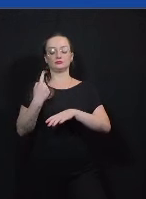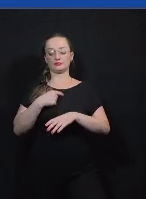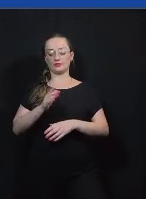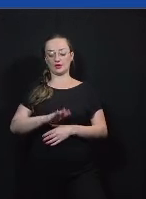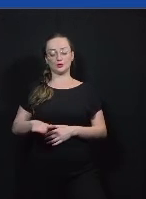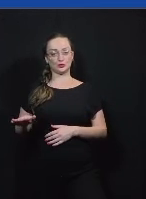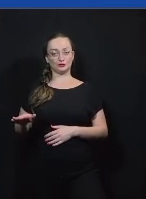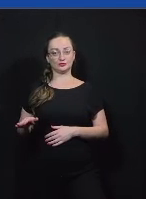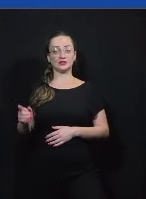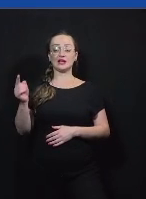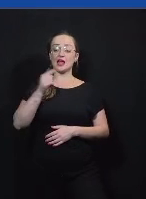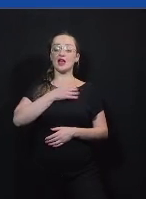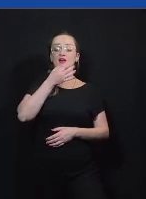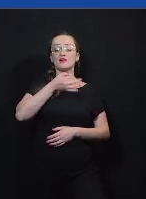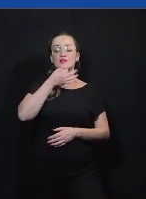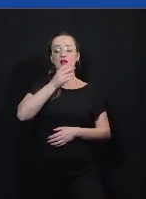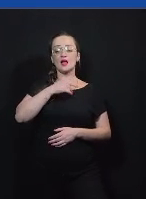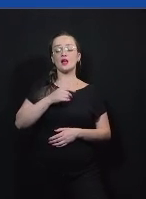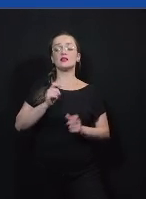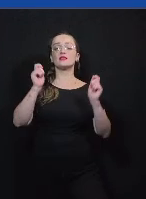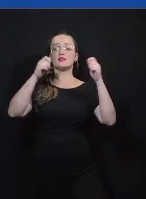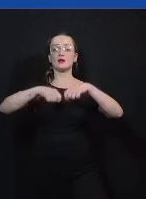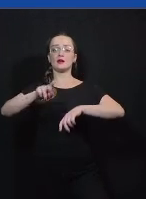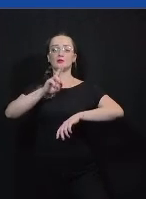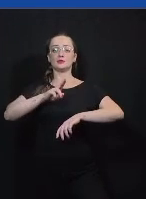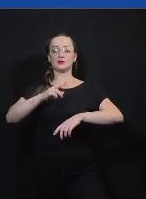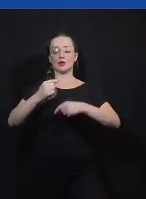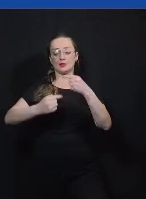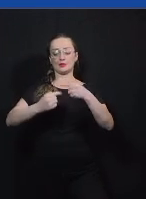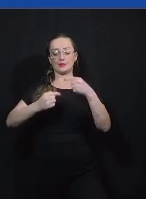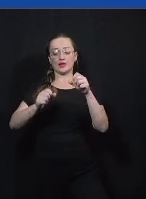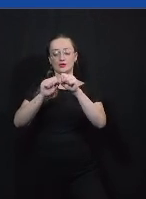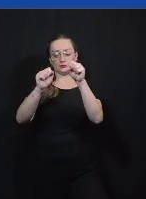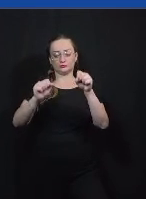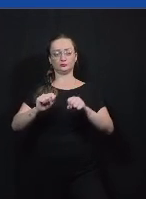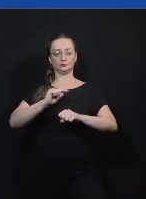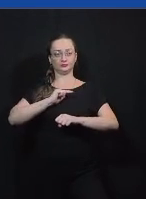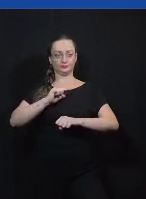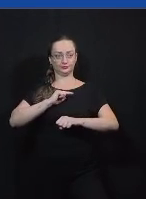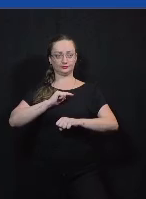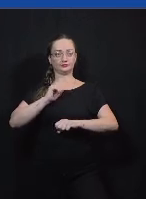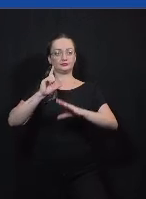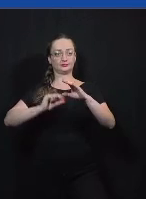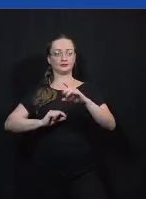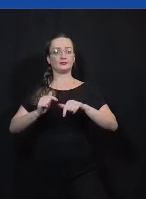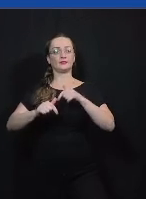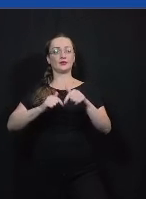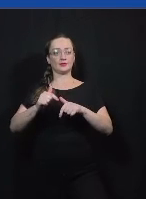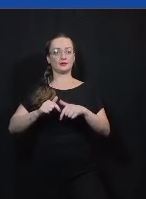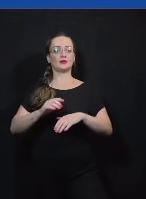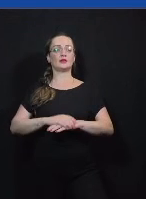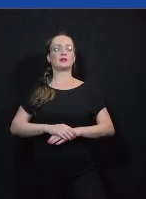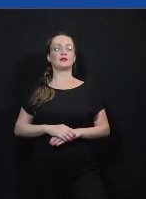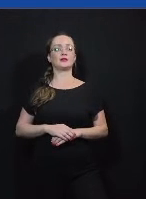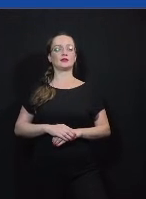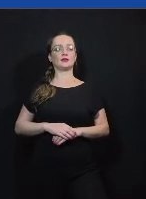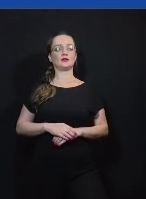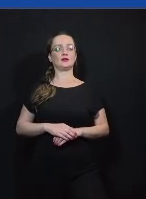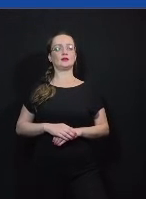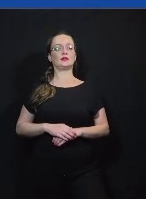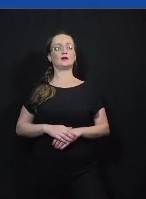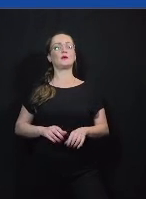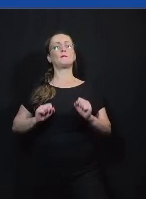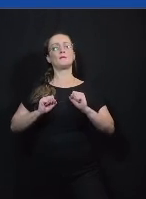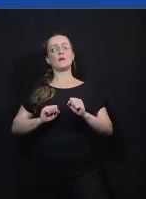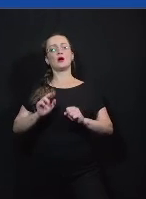e essas recomendações são úteis tanto para debates estruturados que é menos provável que vocês participem mas que é mais provável que vocês assistam então vocês podem